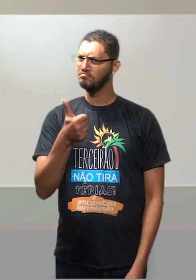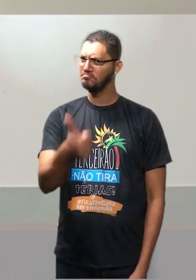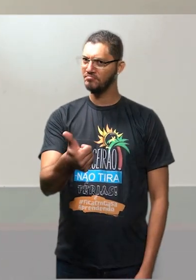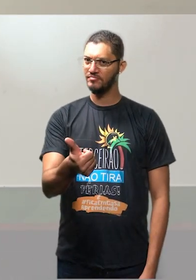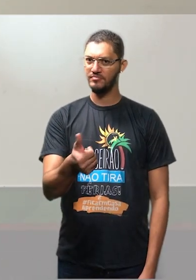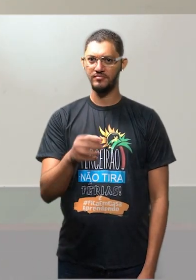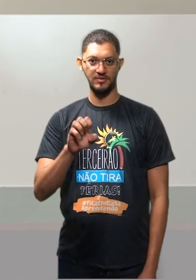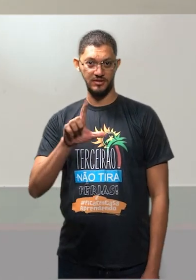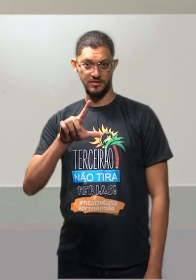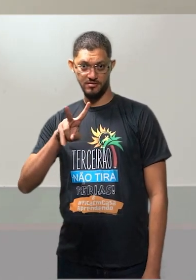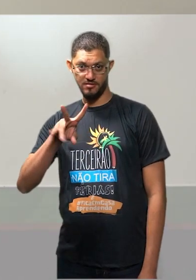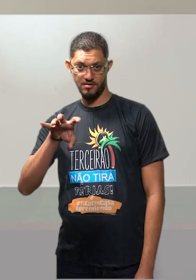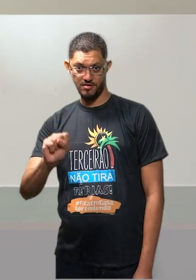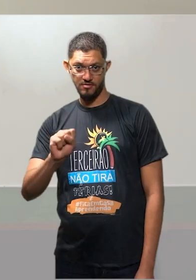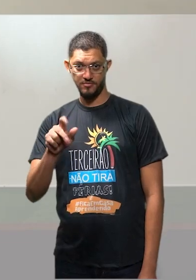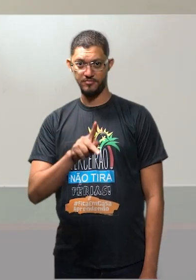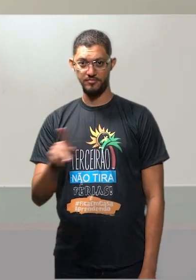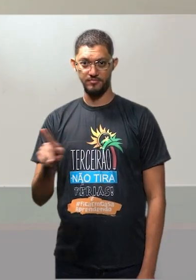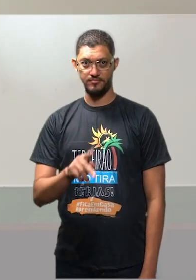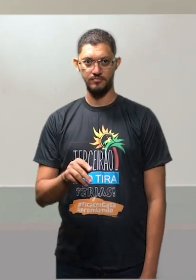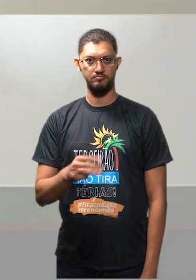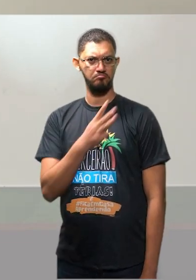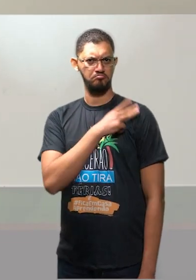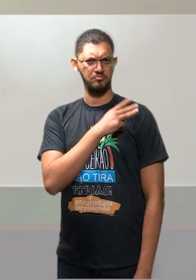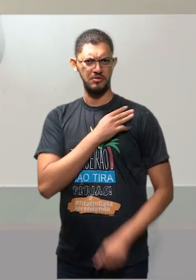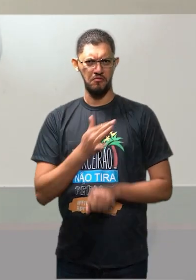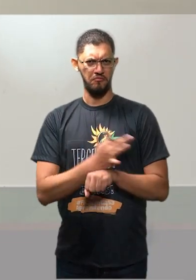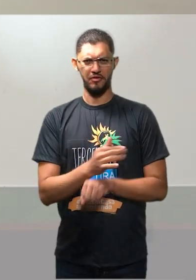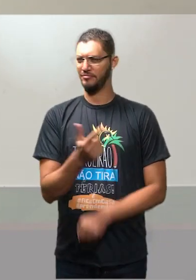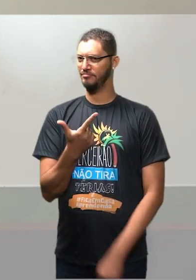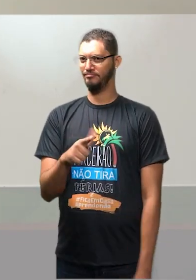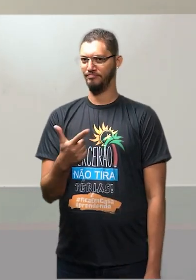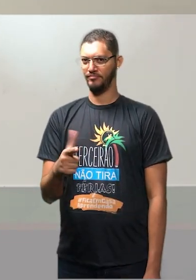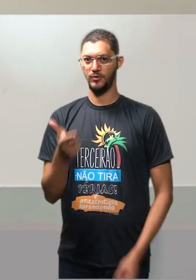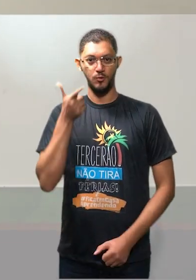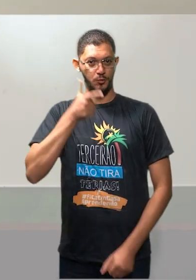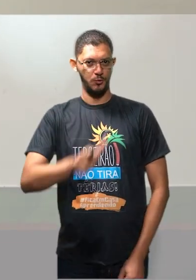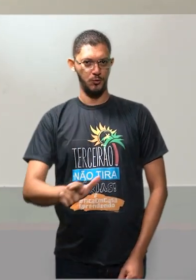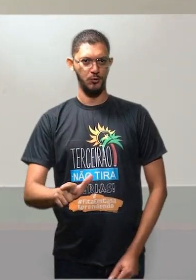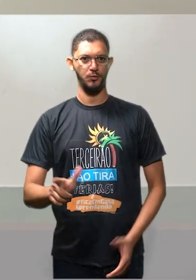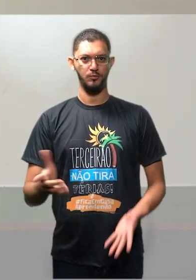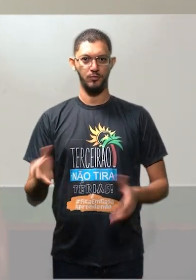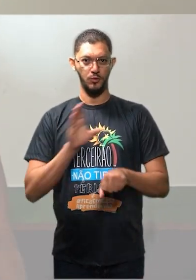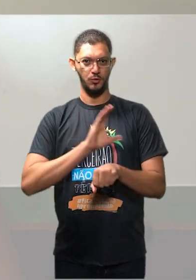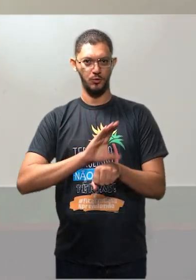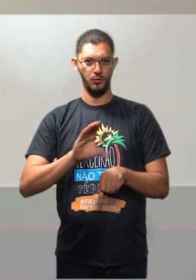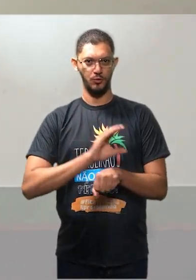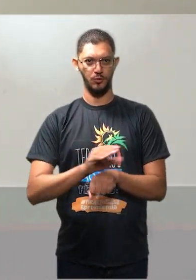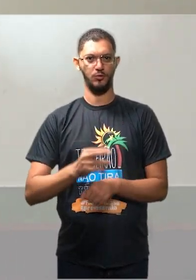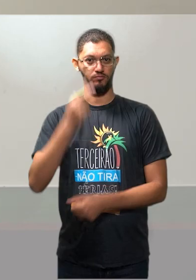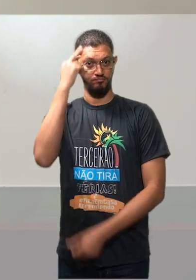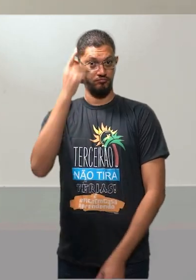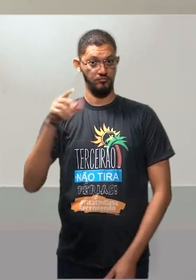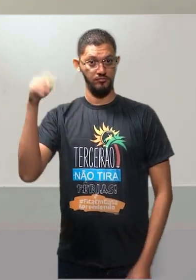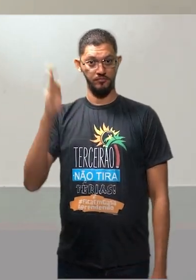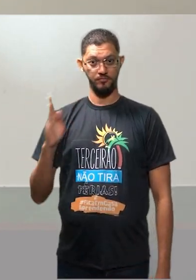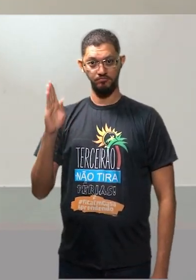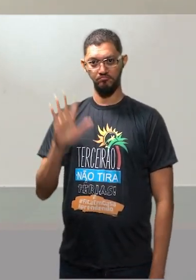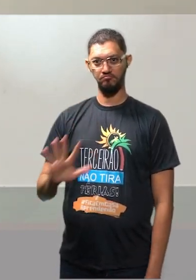Professor Elvis John com vocês, terceiro ano não tira férias, vamos continuar nosso curso de História do Brasil,